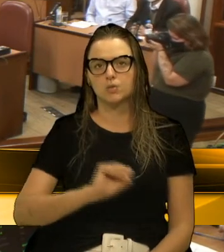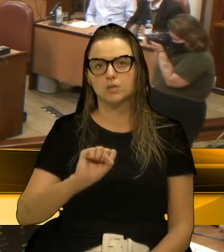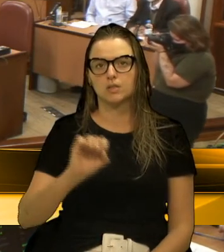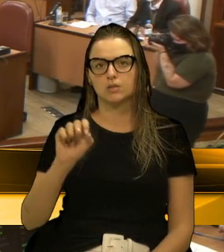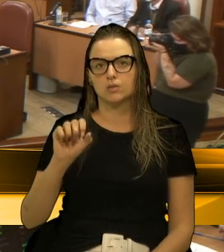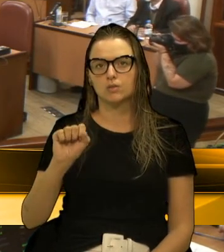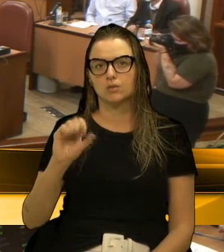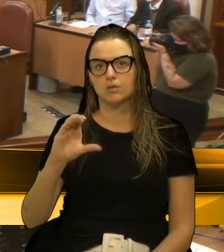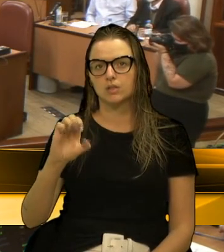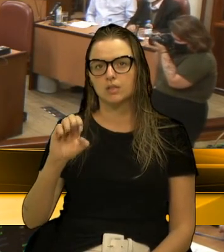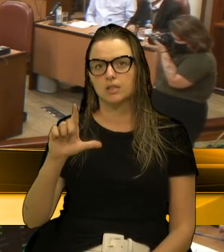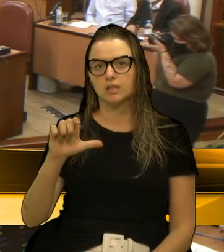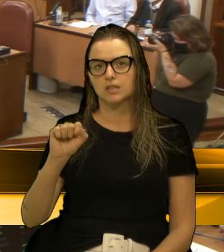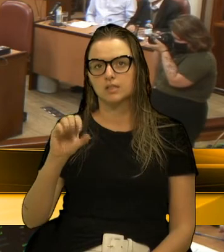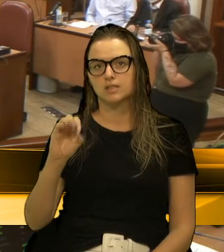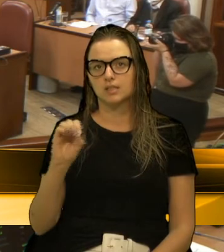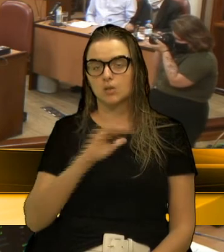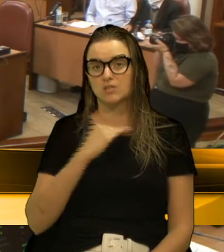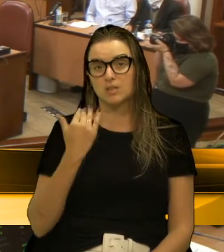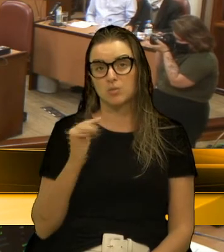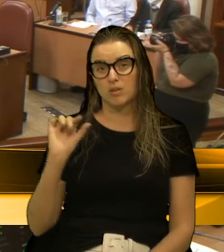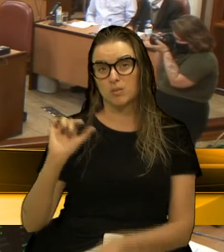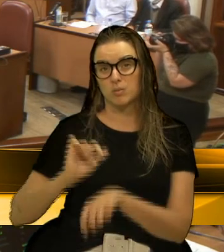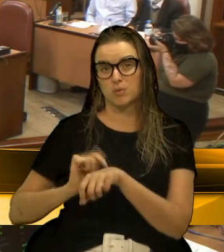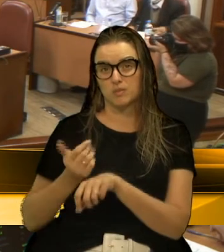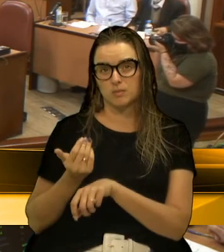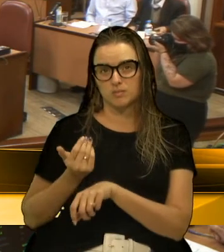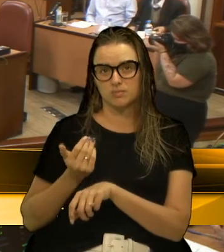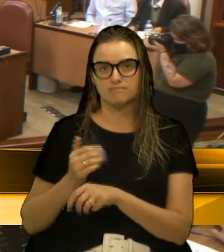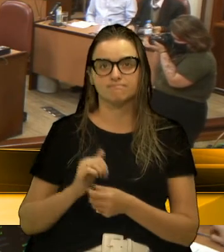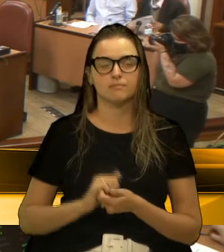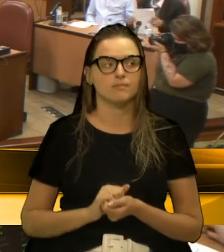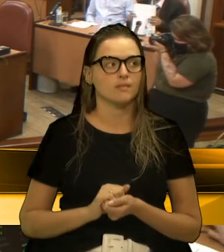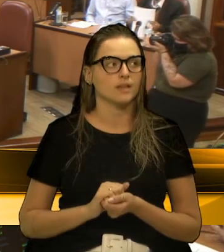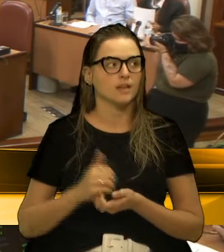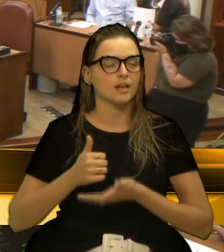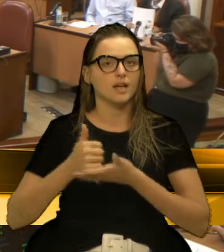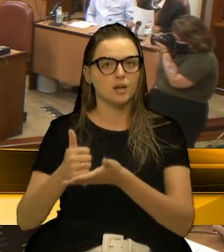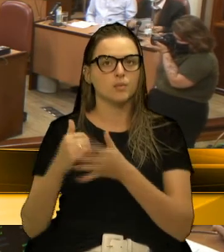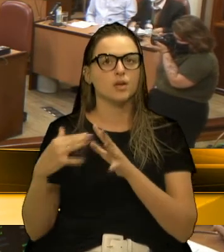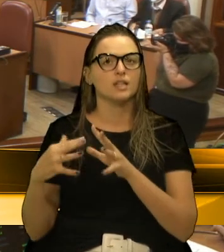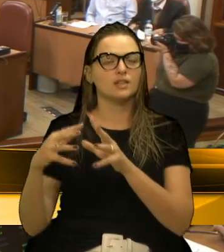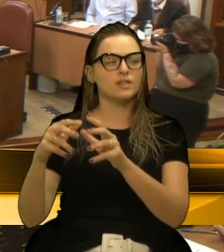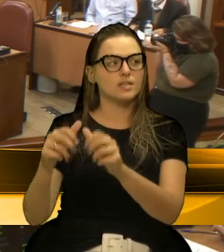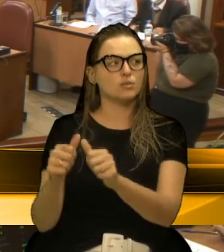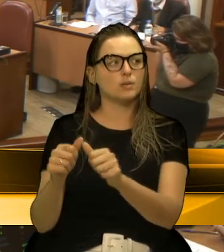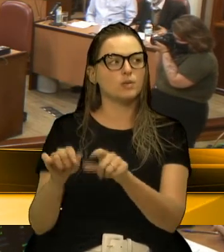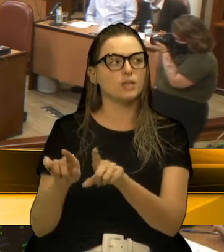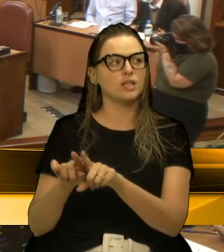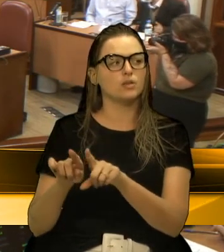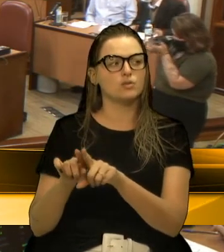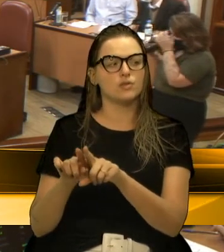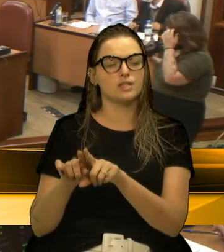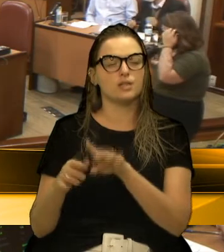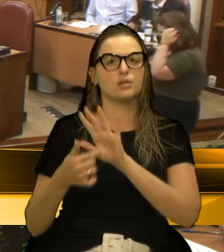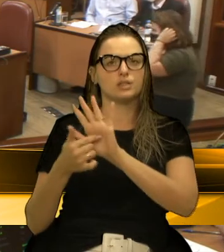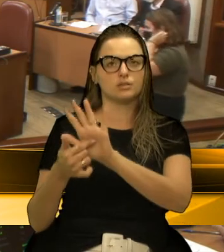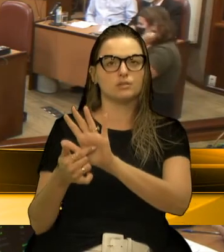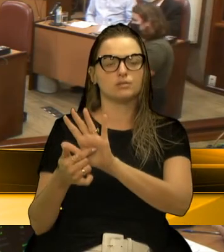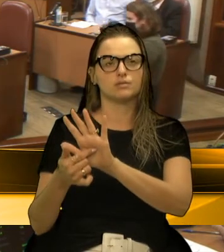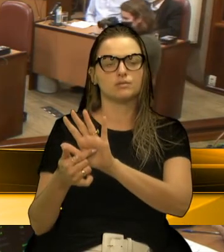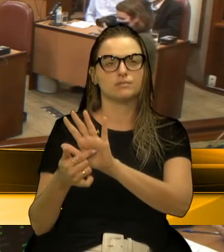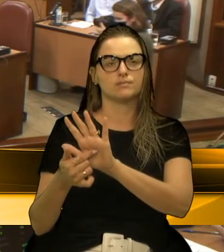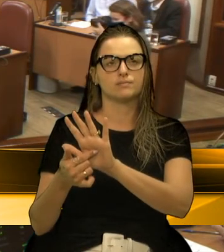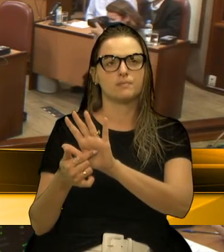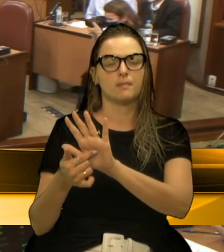faleceu há pouco. Então, desejar aí a solidariedade, força e coragem para a família e para a